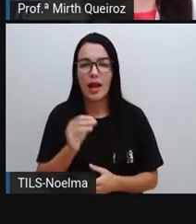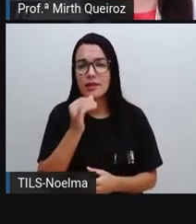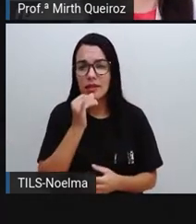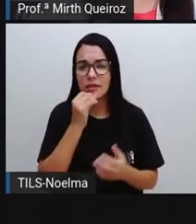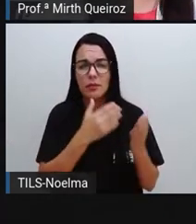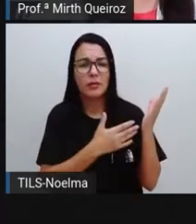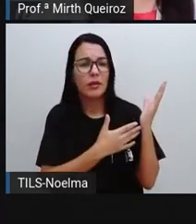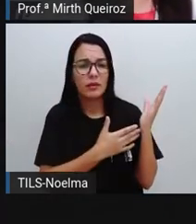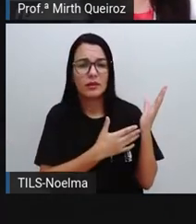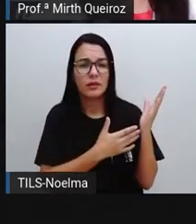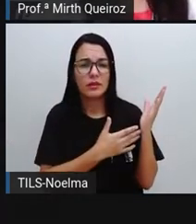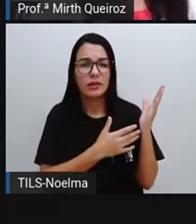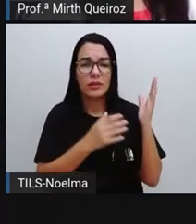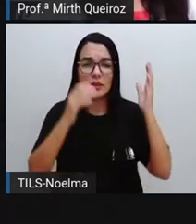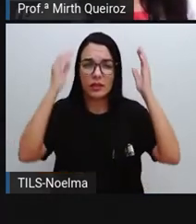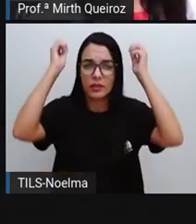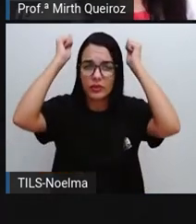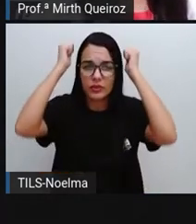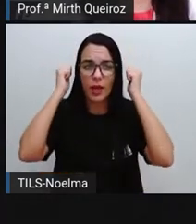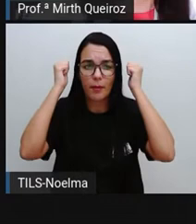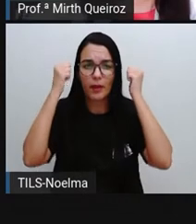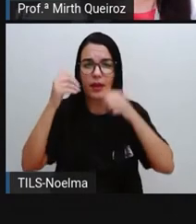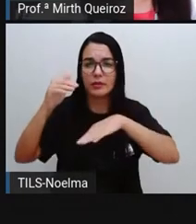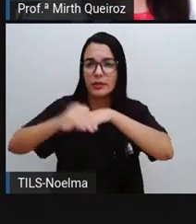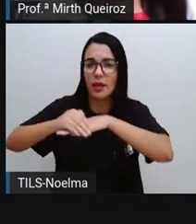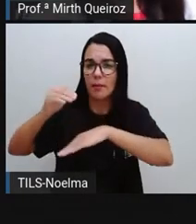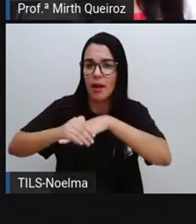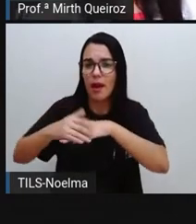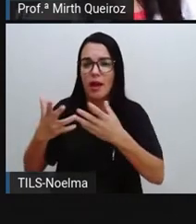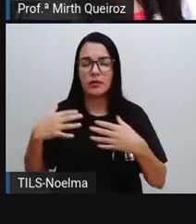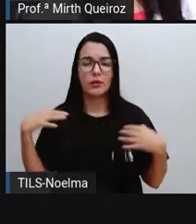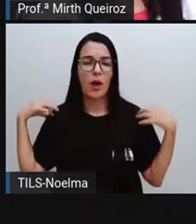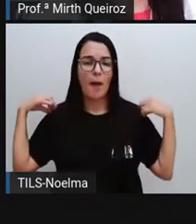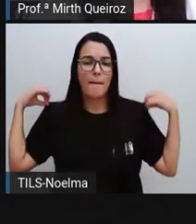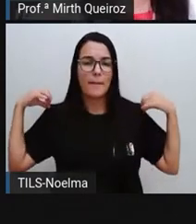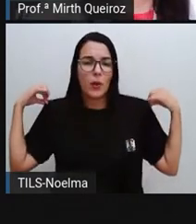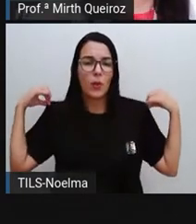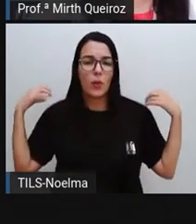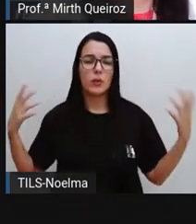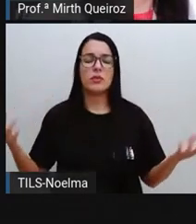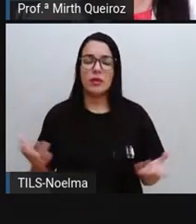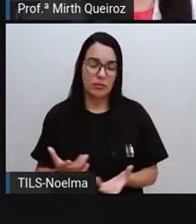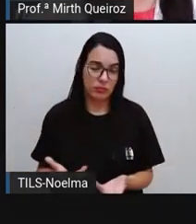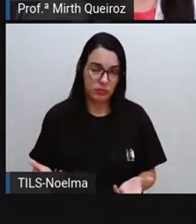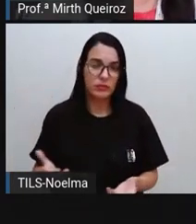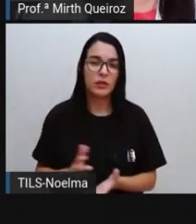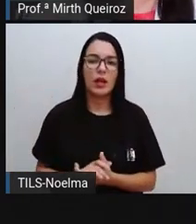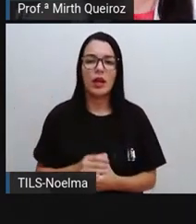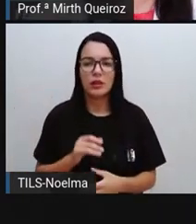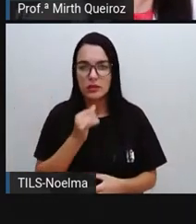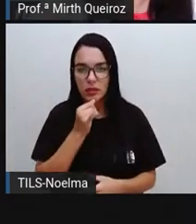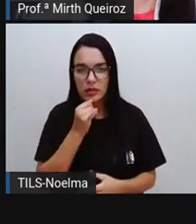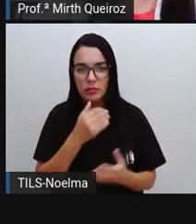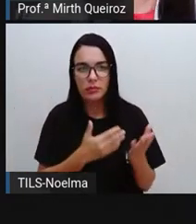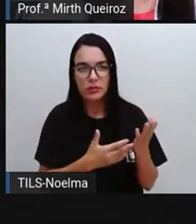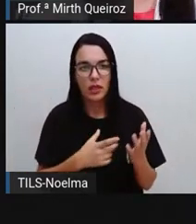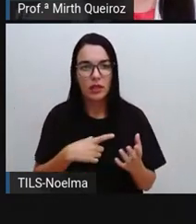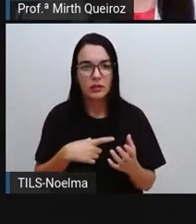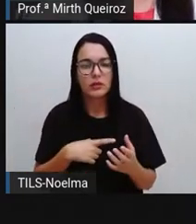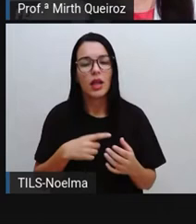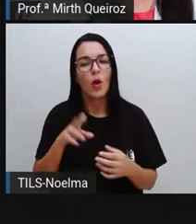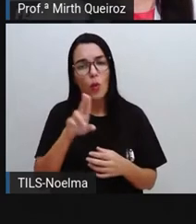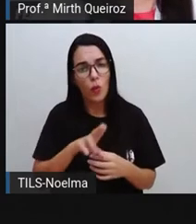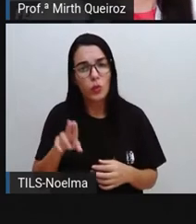Alguns desses elementos são o quê? O próprio calçado da gente, uma roupa da gente, um chapéu, né? A gente usa várias vezes.